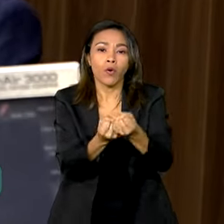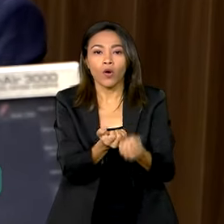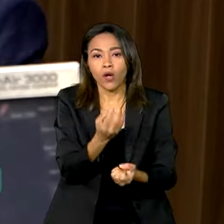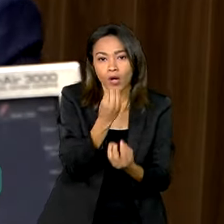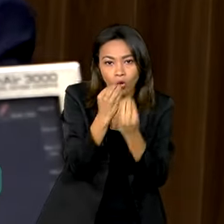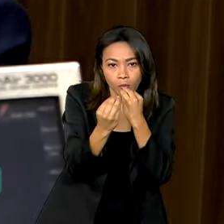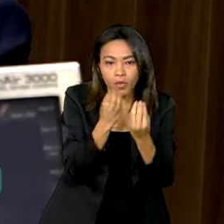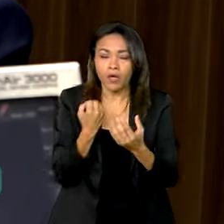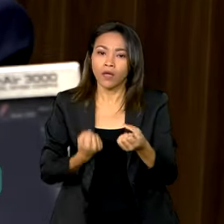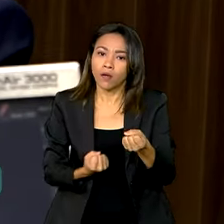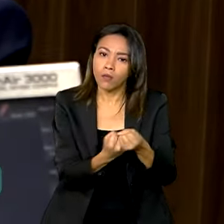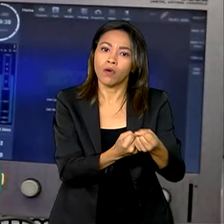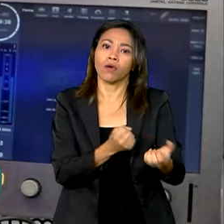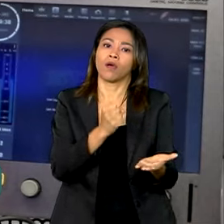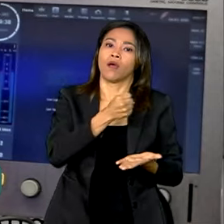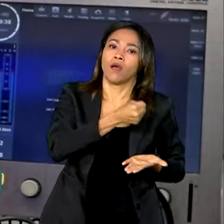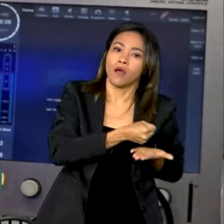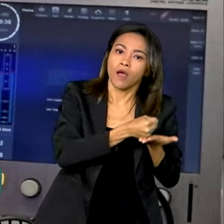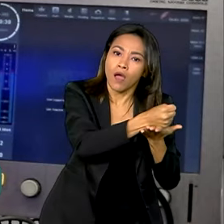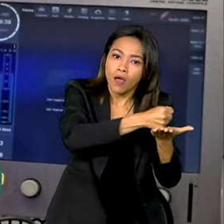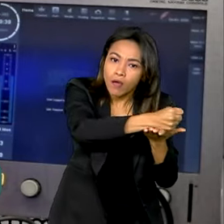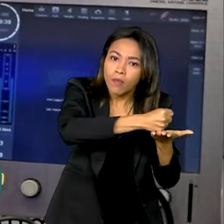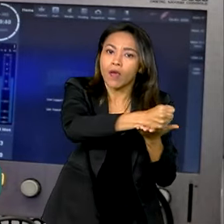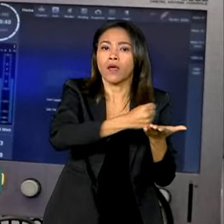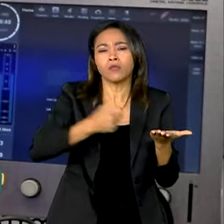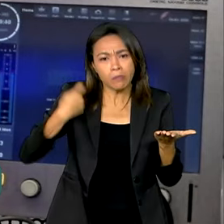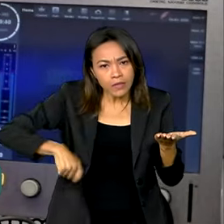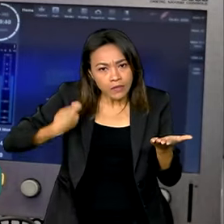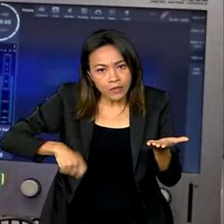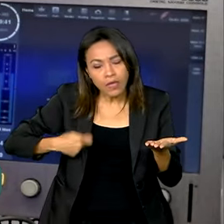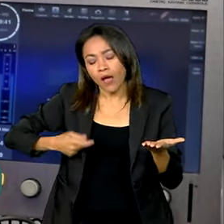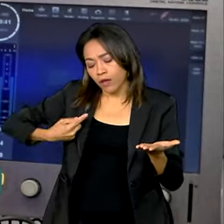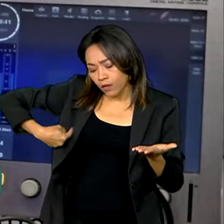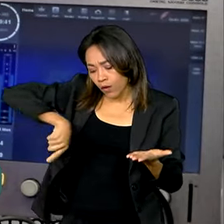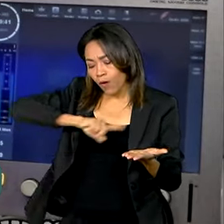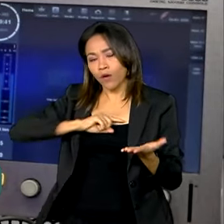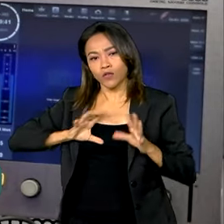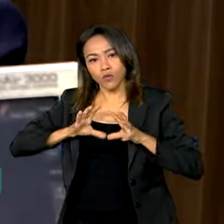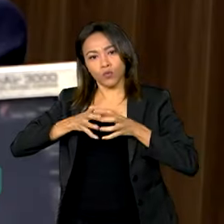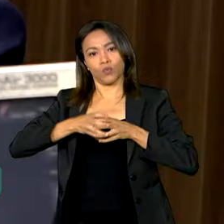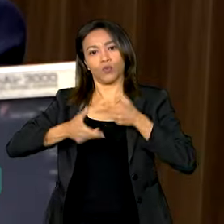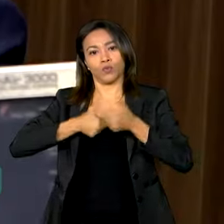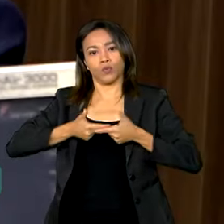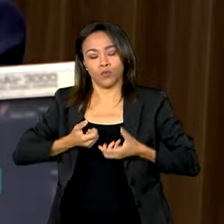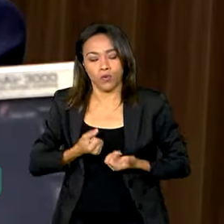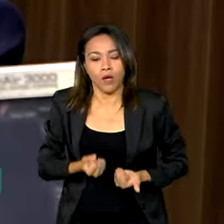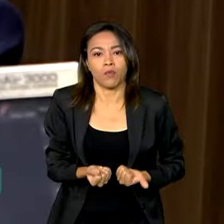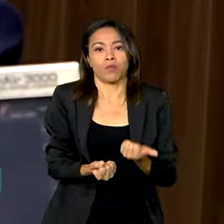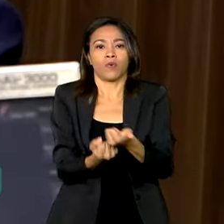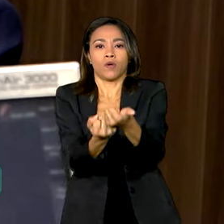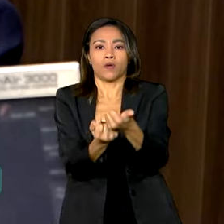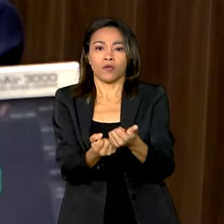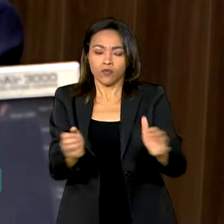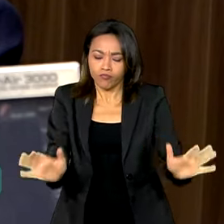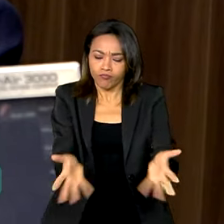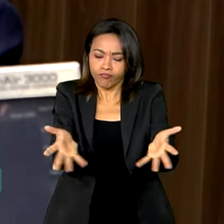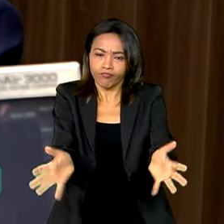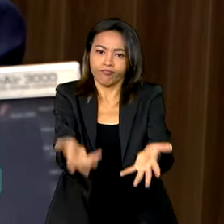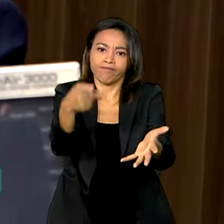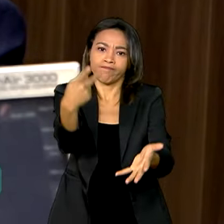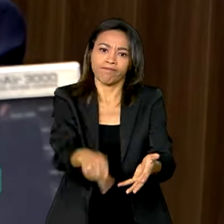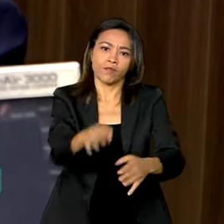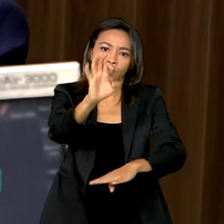medicamento. Ou seja, o que precisar. E nós estamos com as equipes lá de modo presencial, com a força